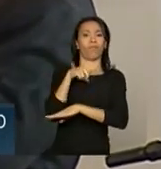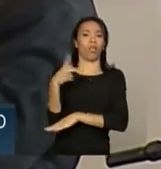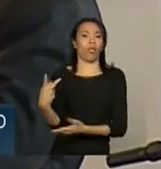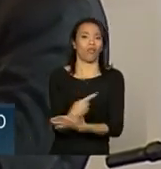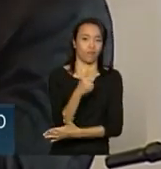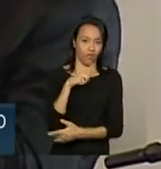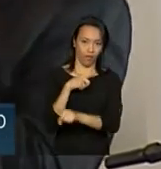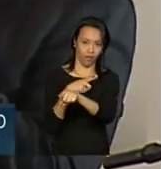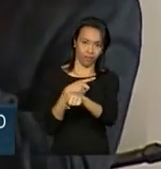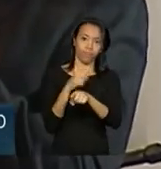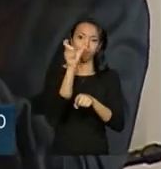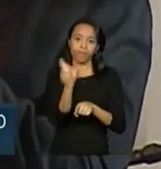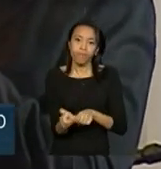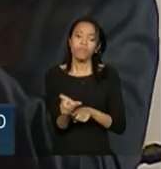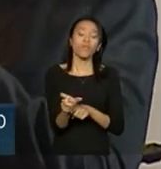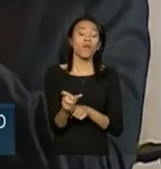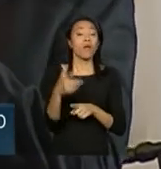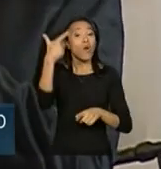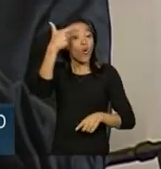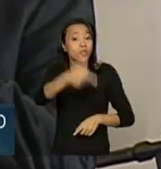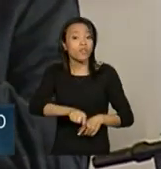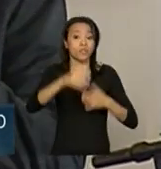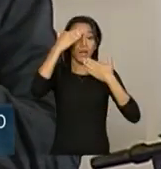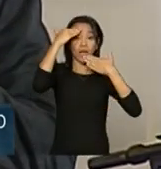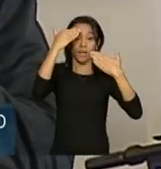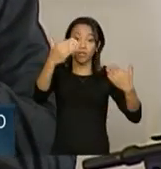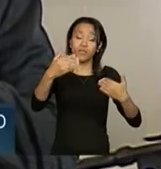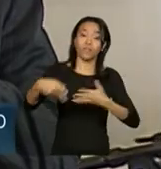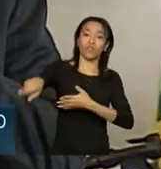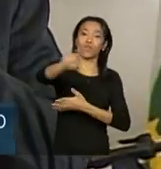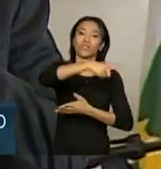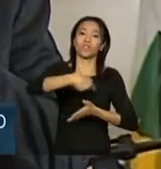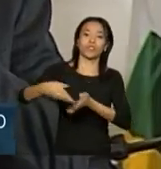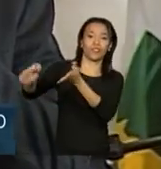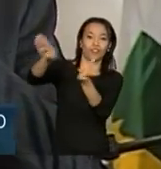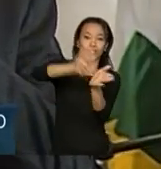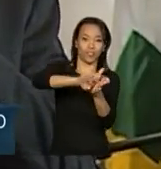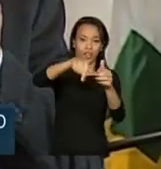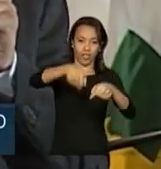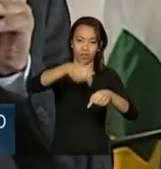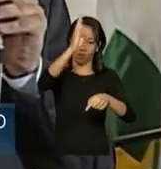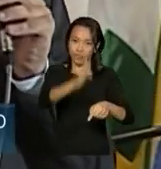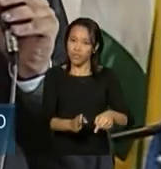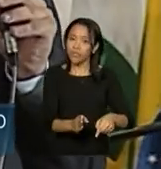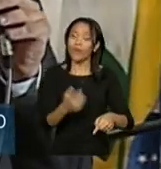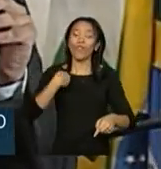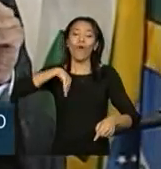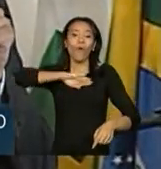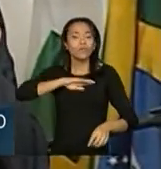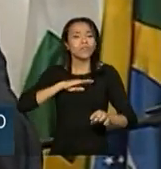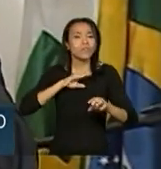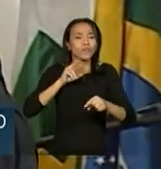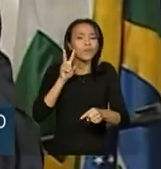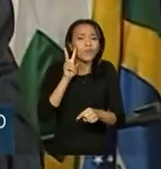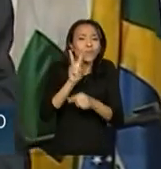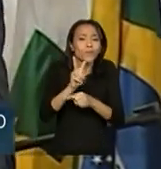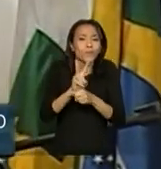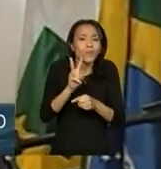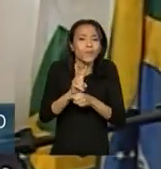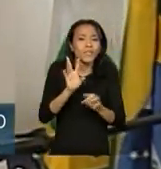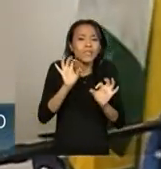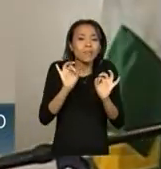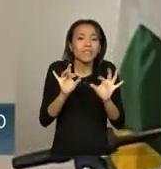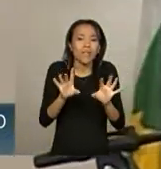quero agradecer mais uma vez a vinda de cada um de vocês. Nós temos um cuidado muito especial. Eu quero pedir